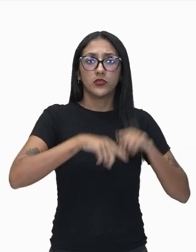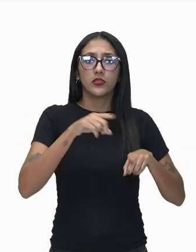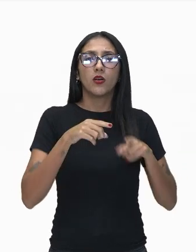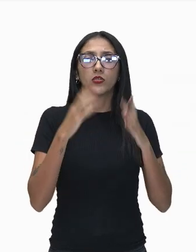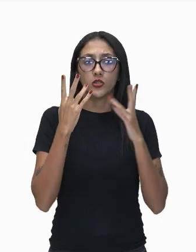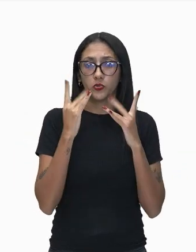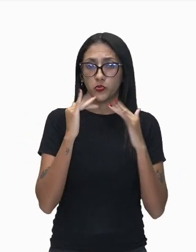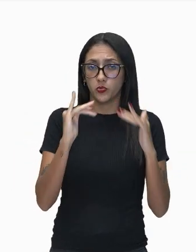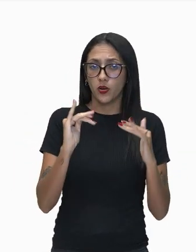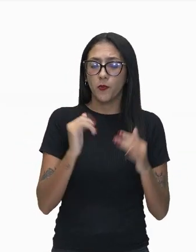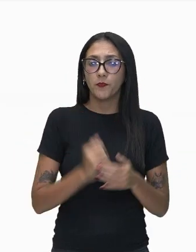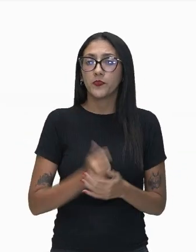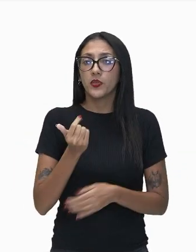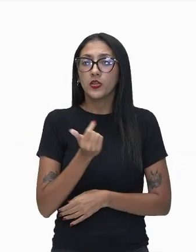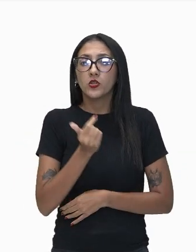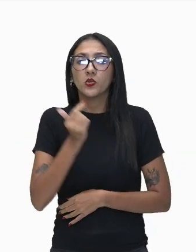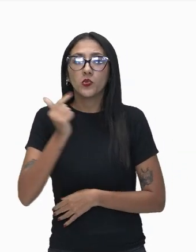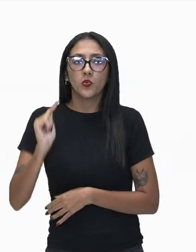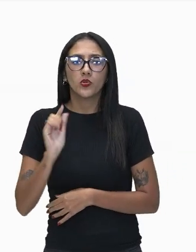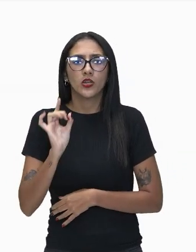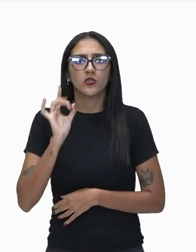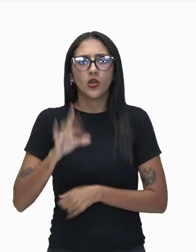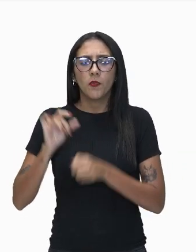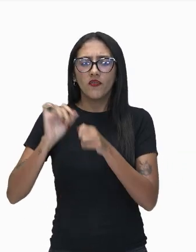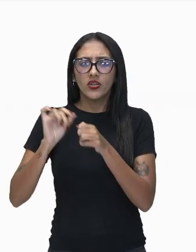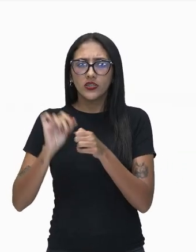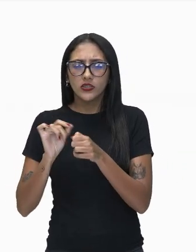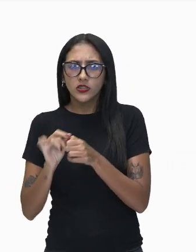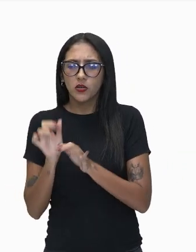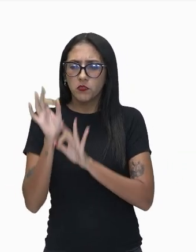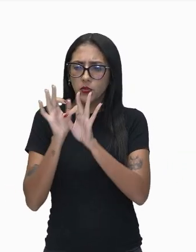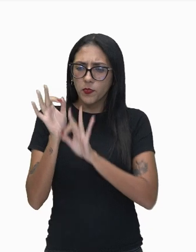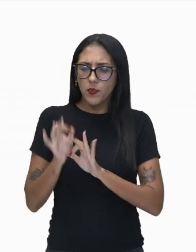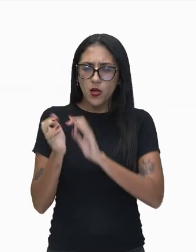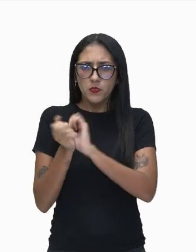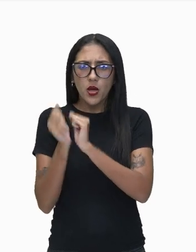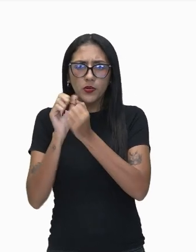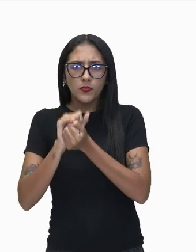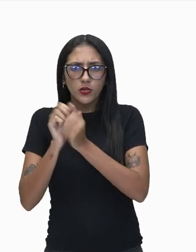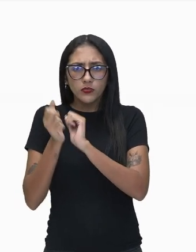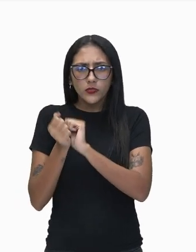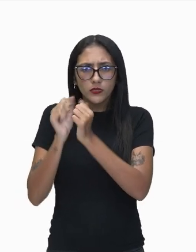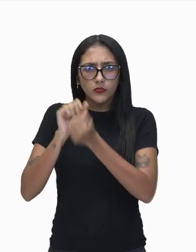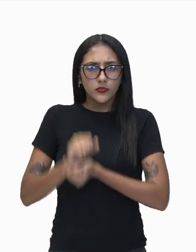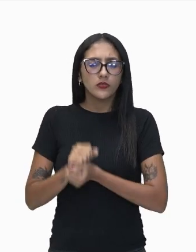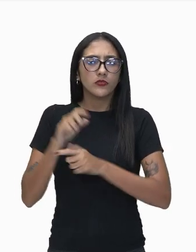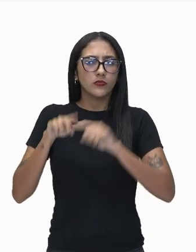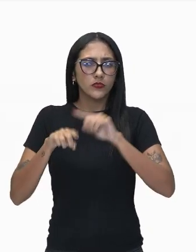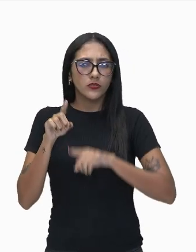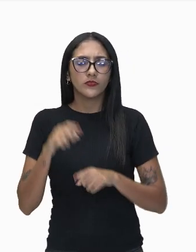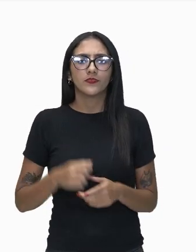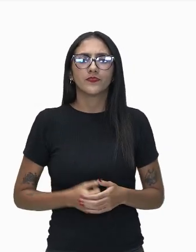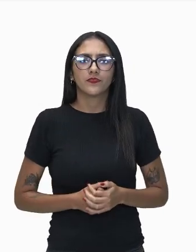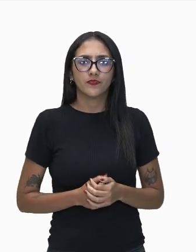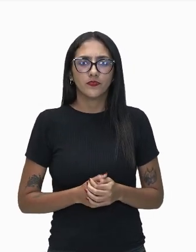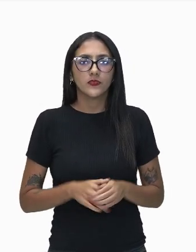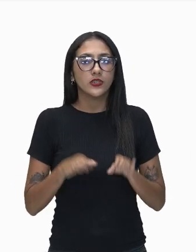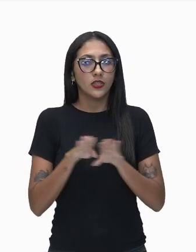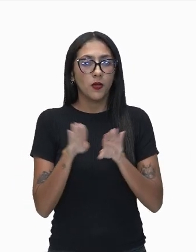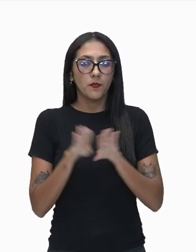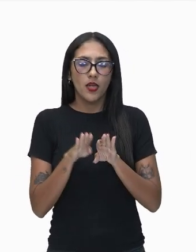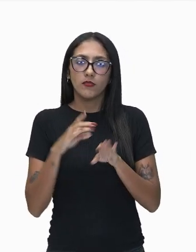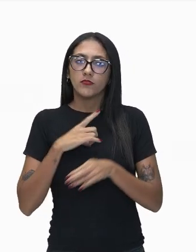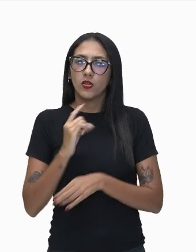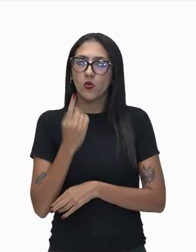fabricação de bens a serem acabados posteriormente e ainda nós temos um tipo de indústria que